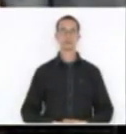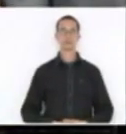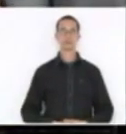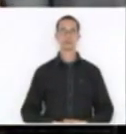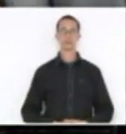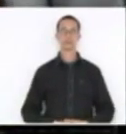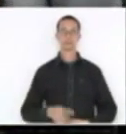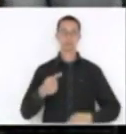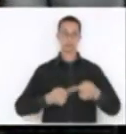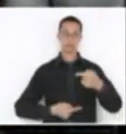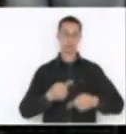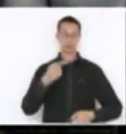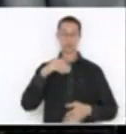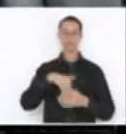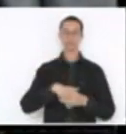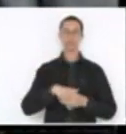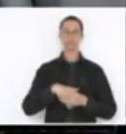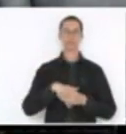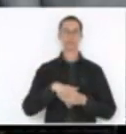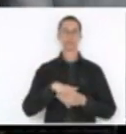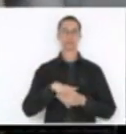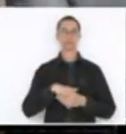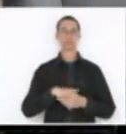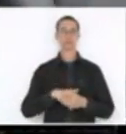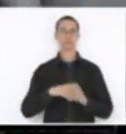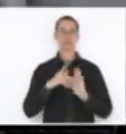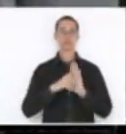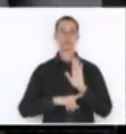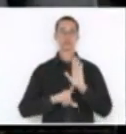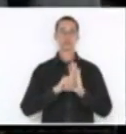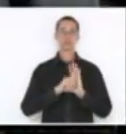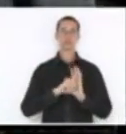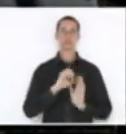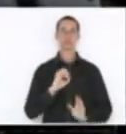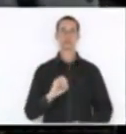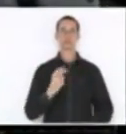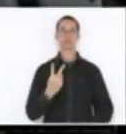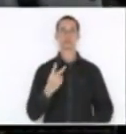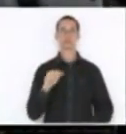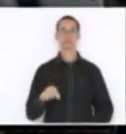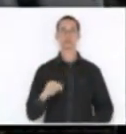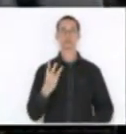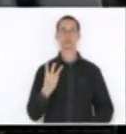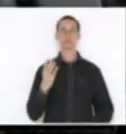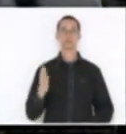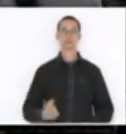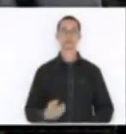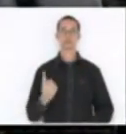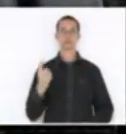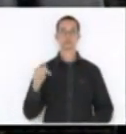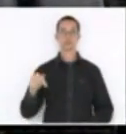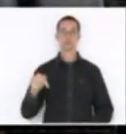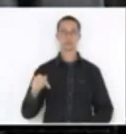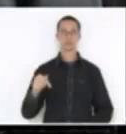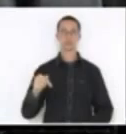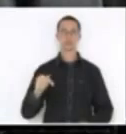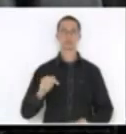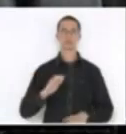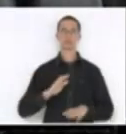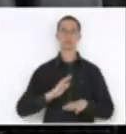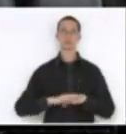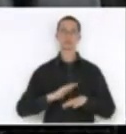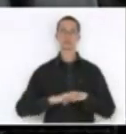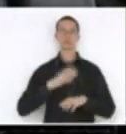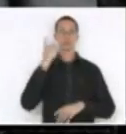Discussão e votação em turno único ao PL 002.3.2017, de autoria da